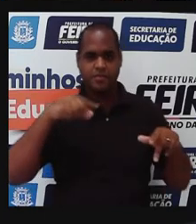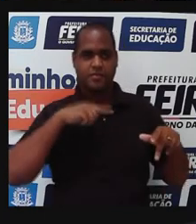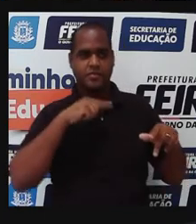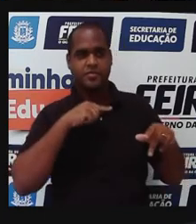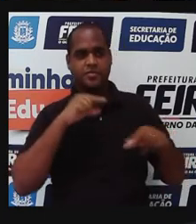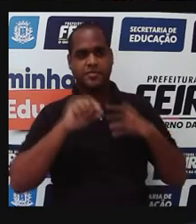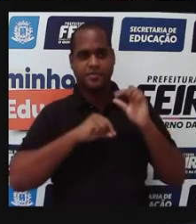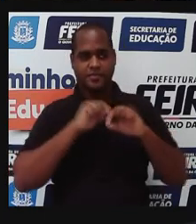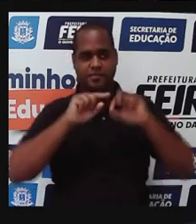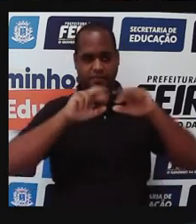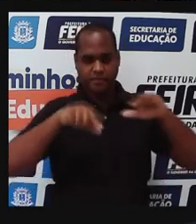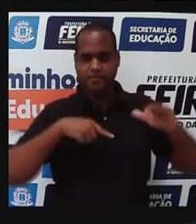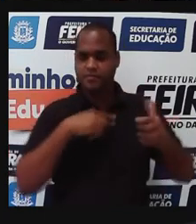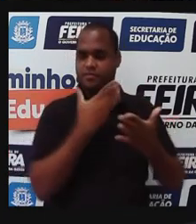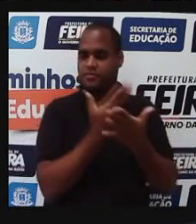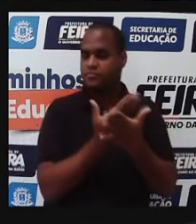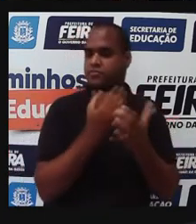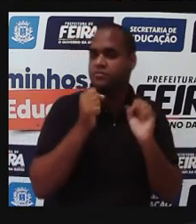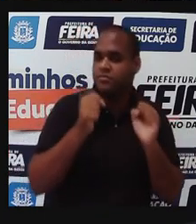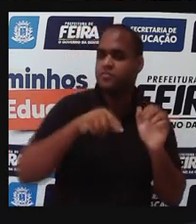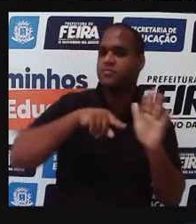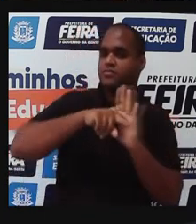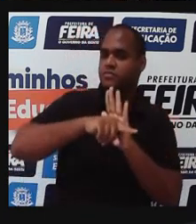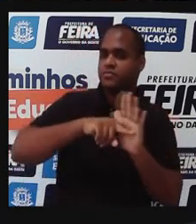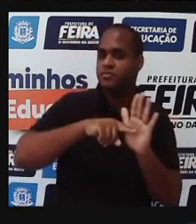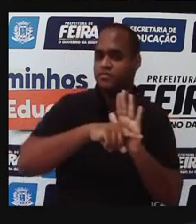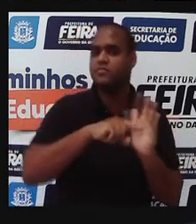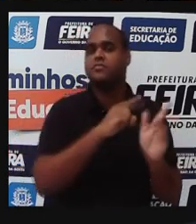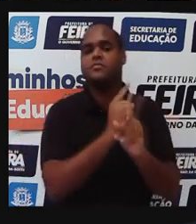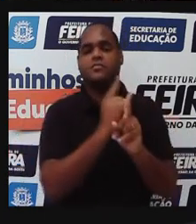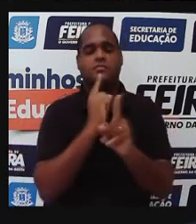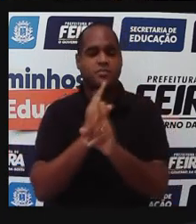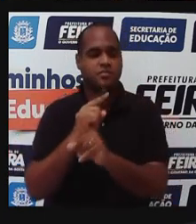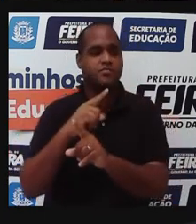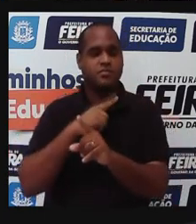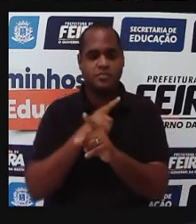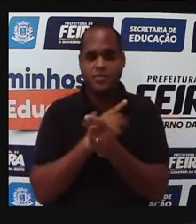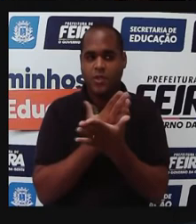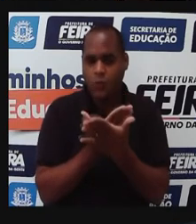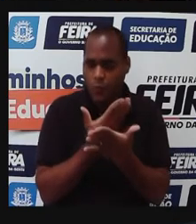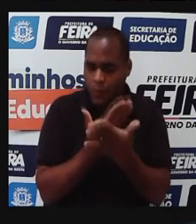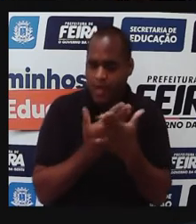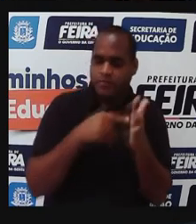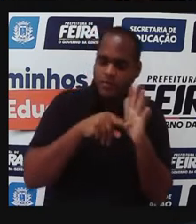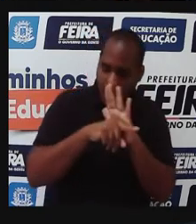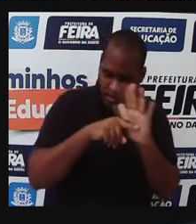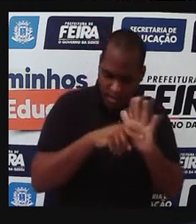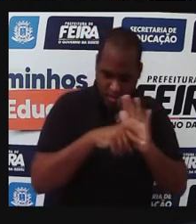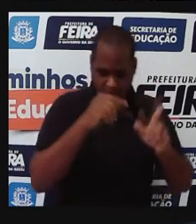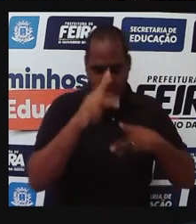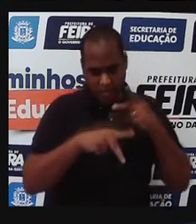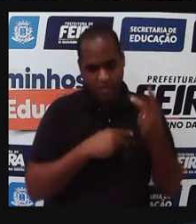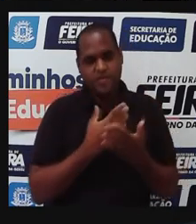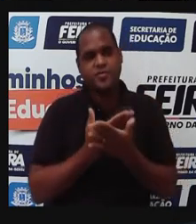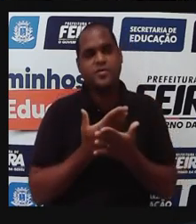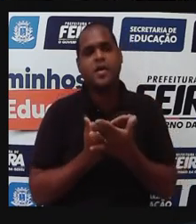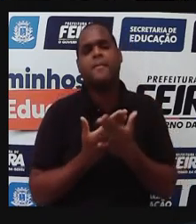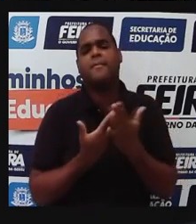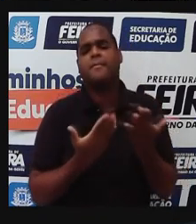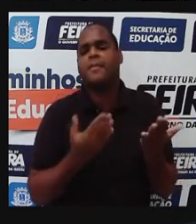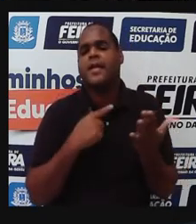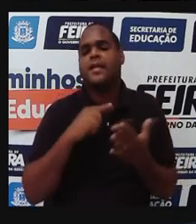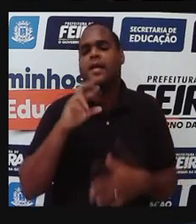sendo estudadas e vistas e a gente começa a se debruçar para estudar e conhecer um pouco mais sobre elas. E as